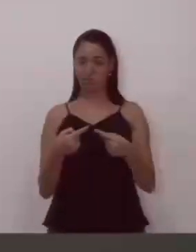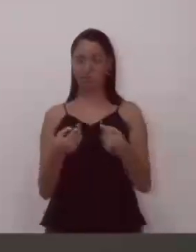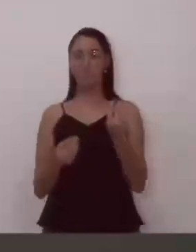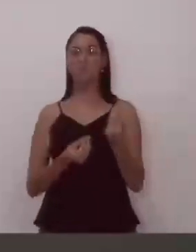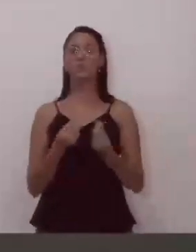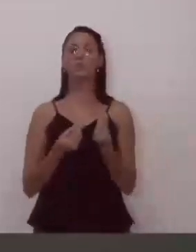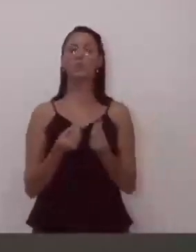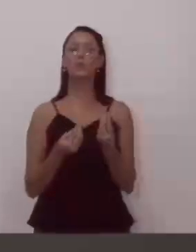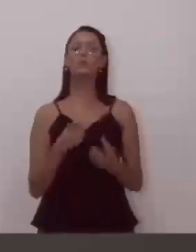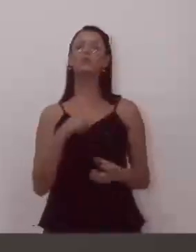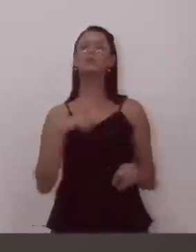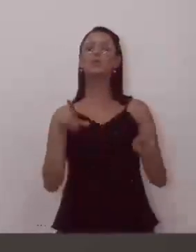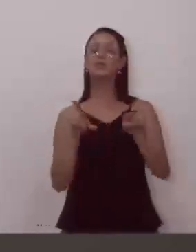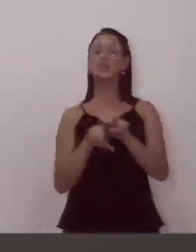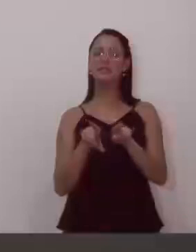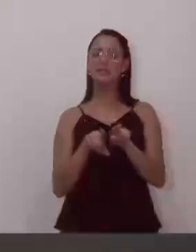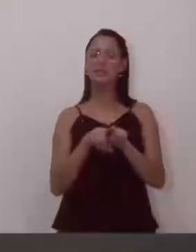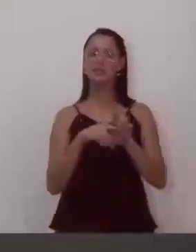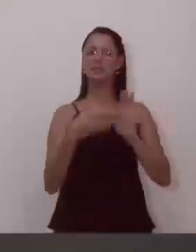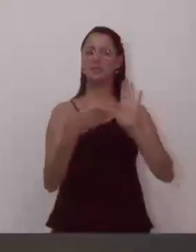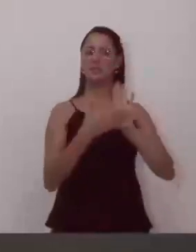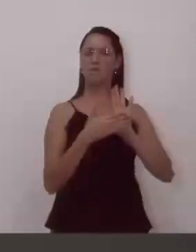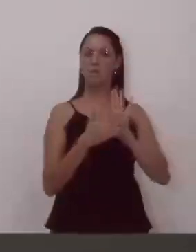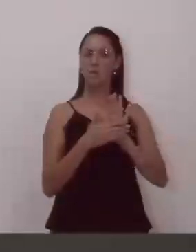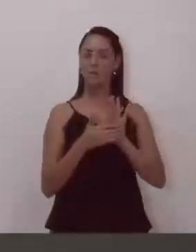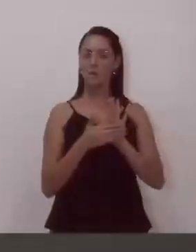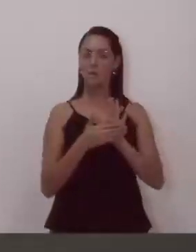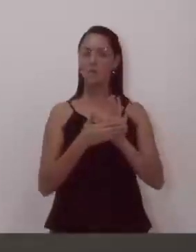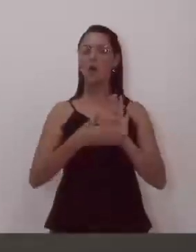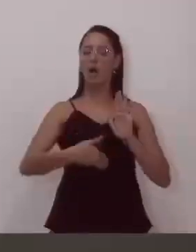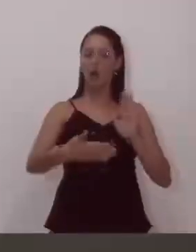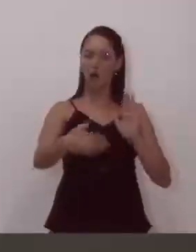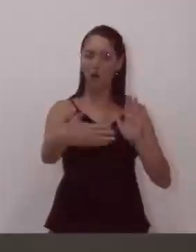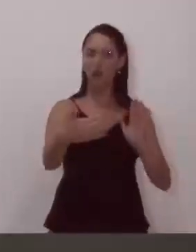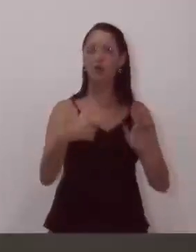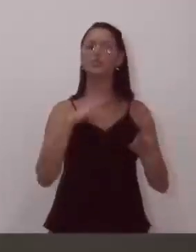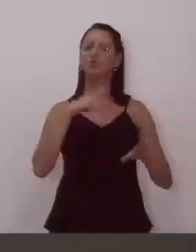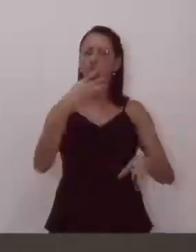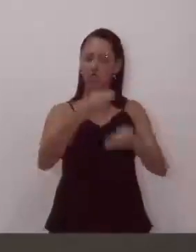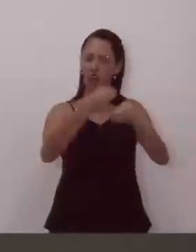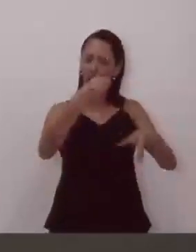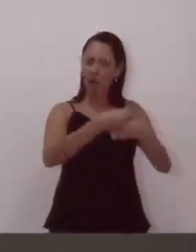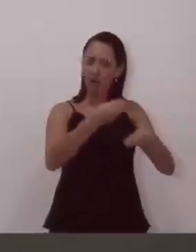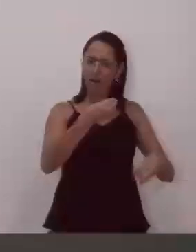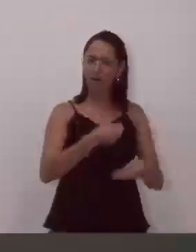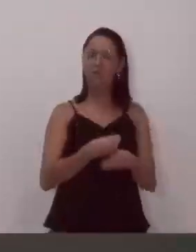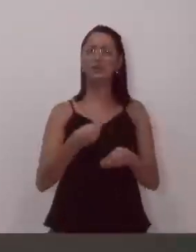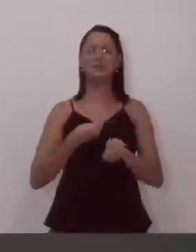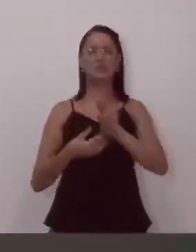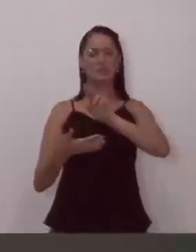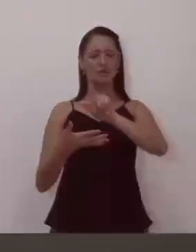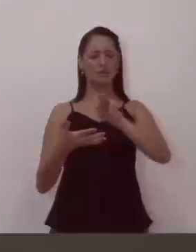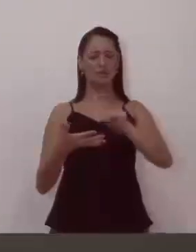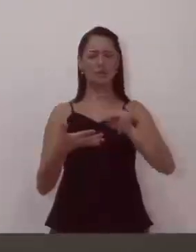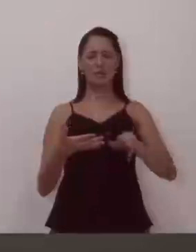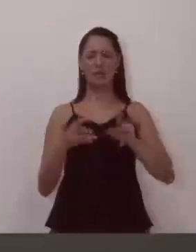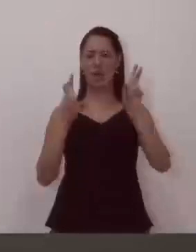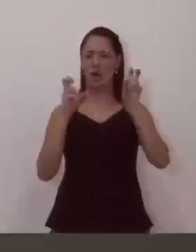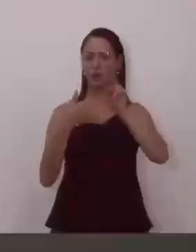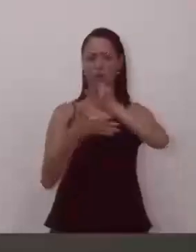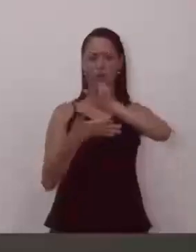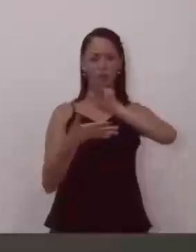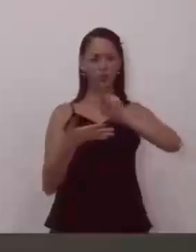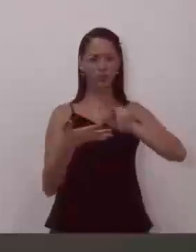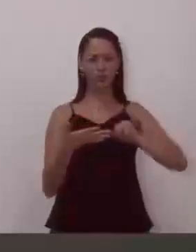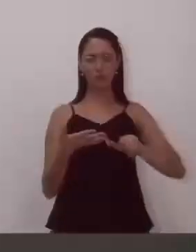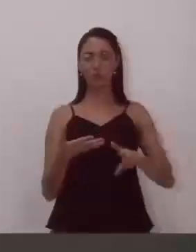na forma de plano de mobilidade, a gente fez emendas, derrubou uma série de coisas, a gente